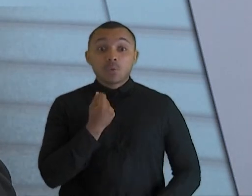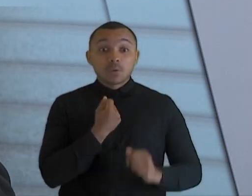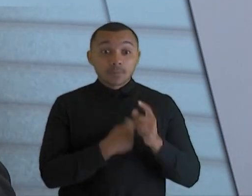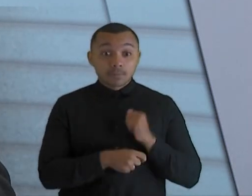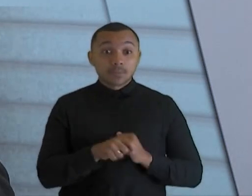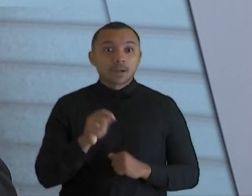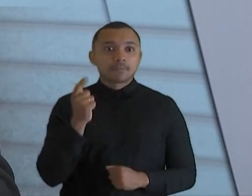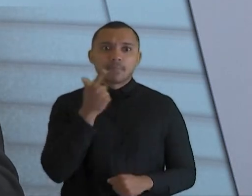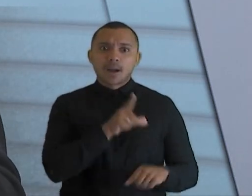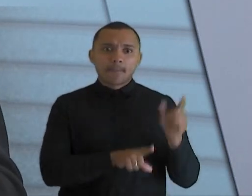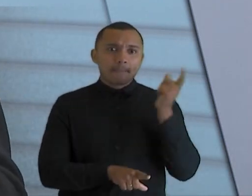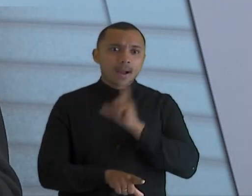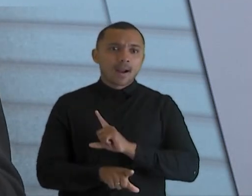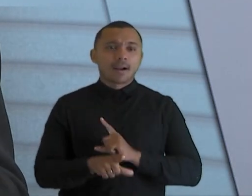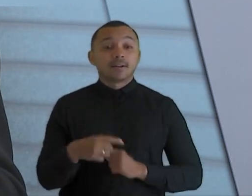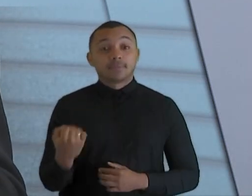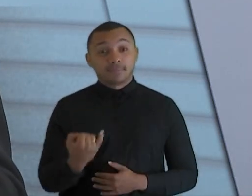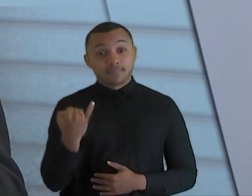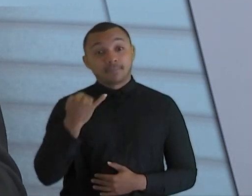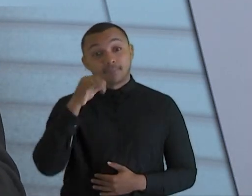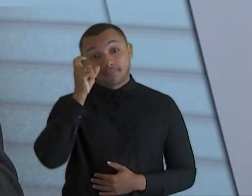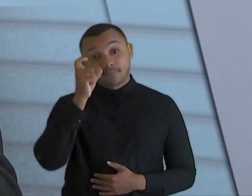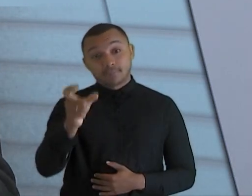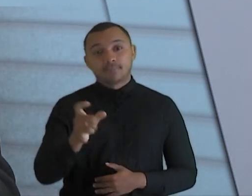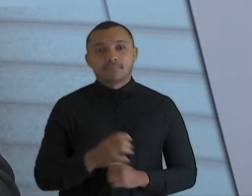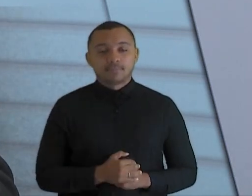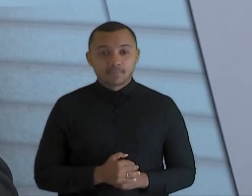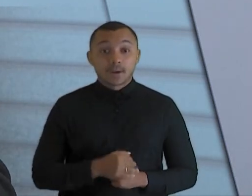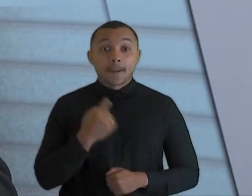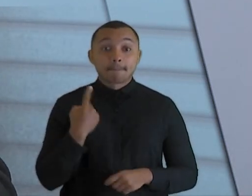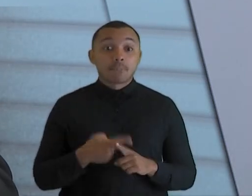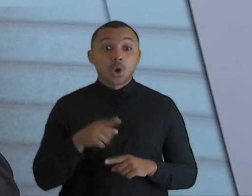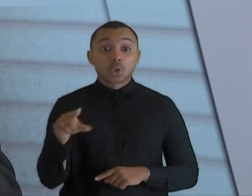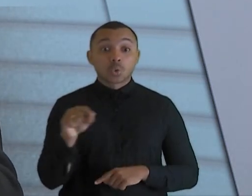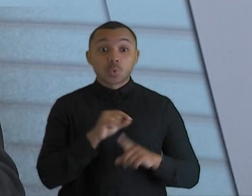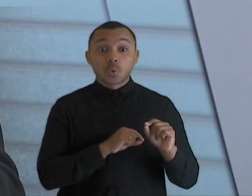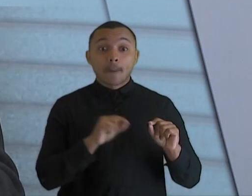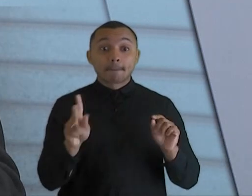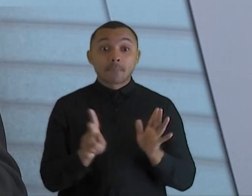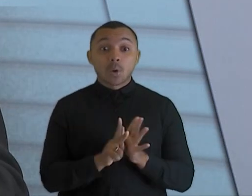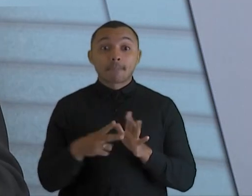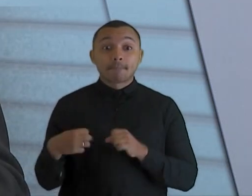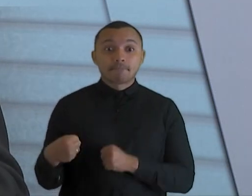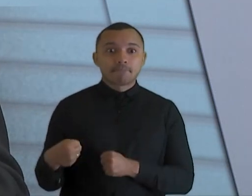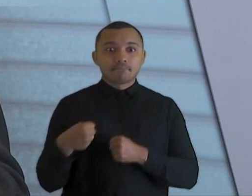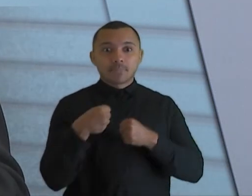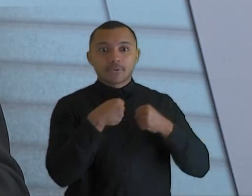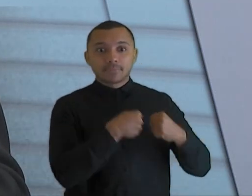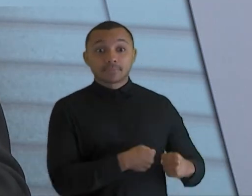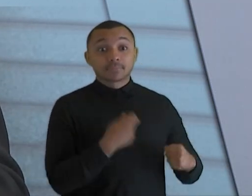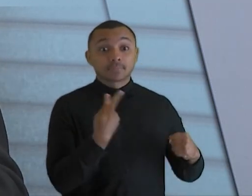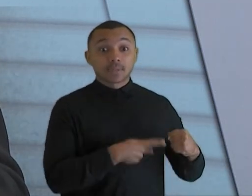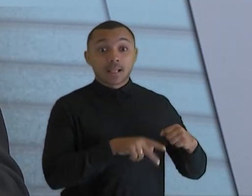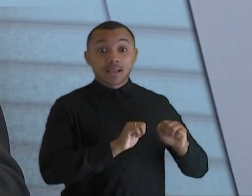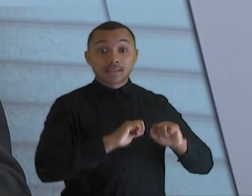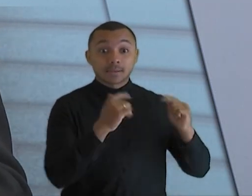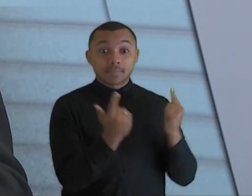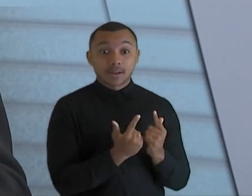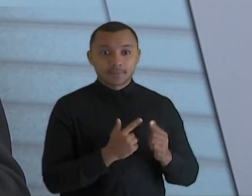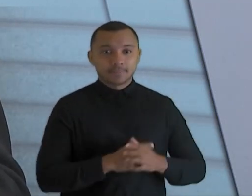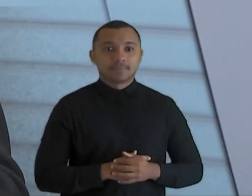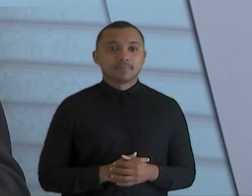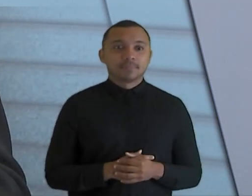interessante, a partir, inclusive, de decisão deste poder legislativo da Assembleia Legislativa. Ele assumiu